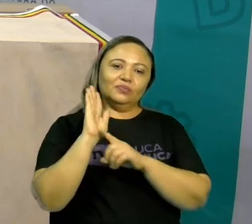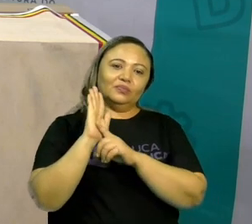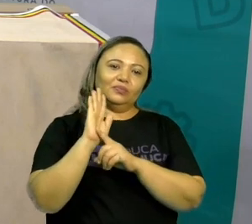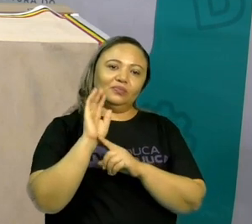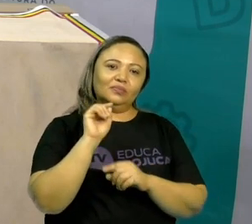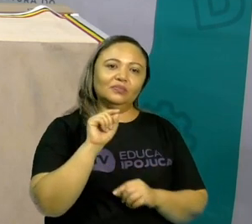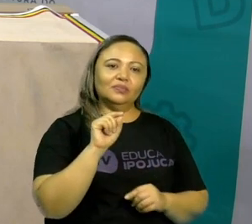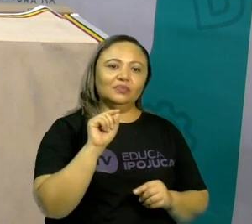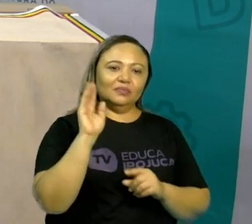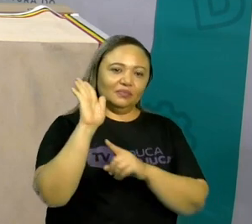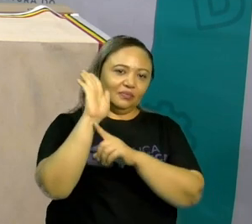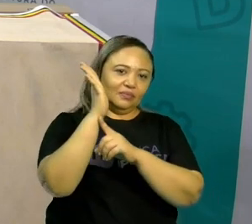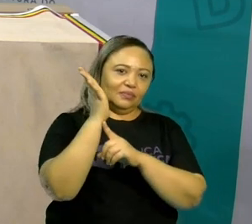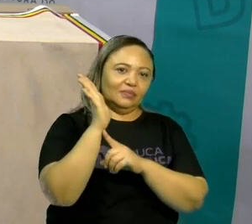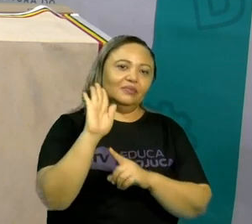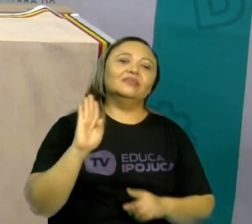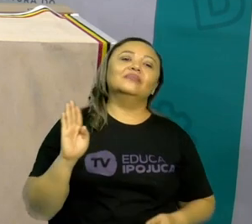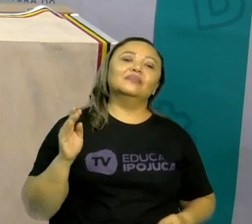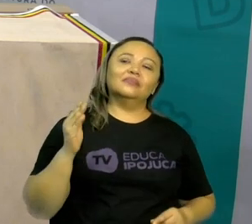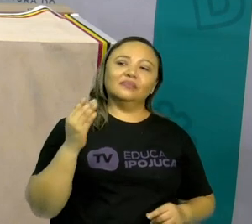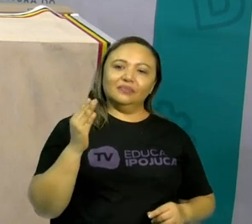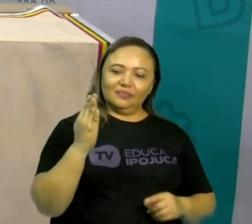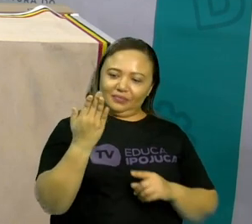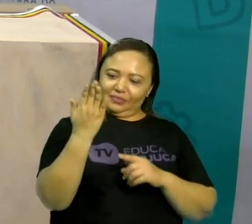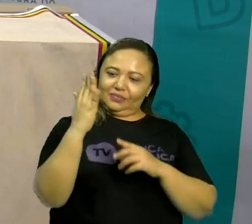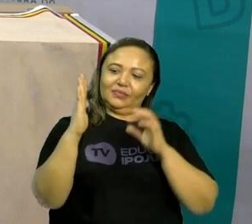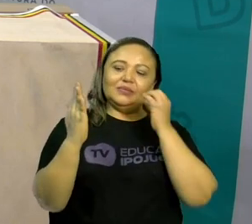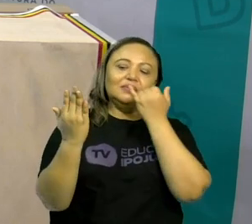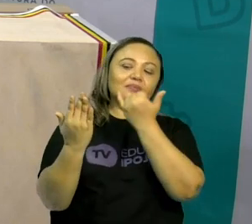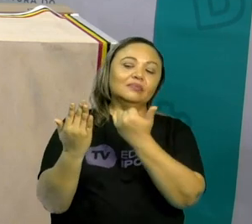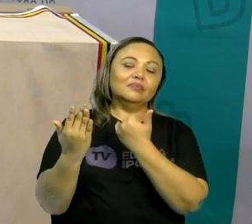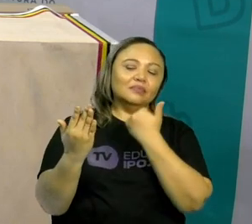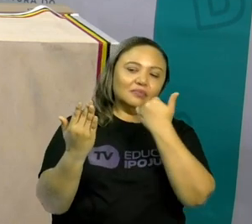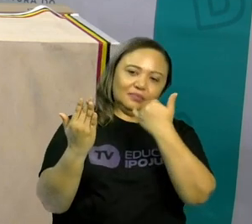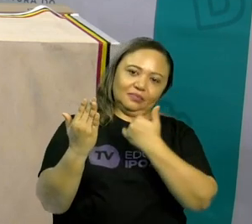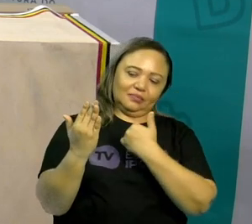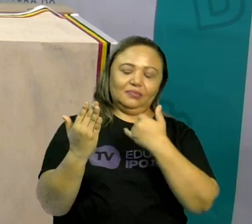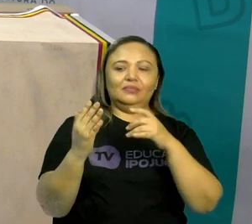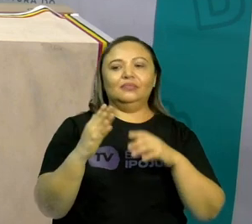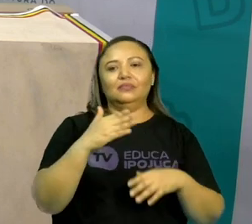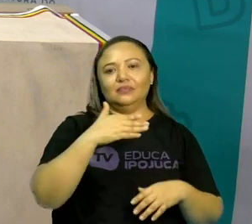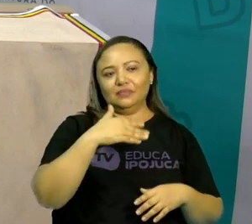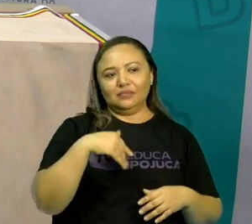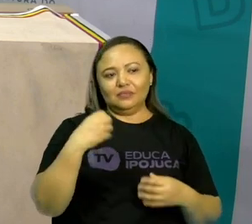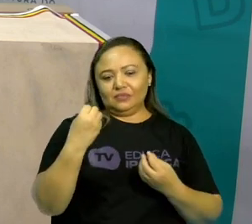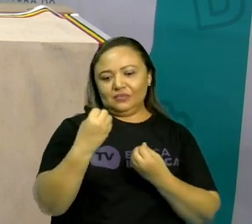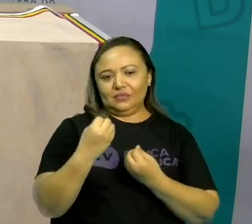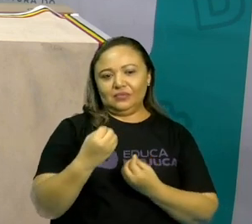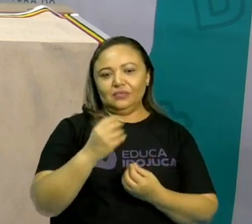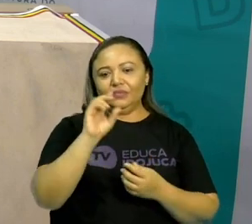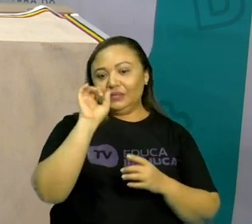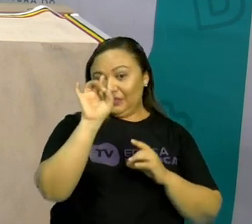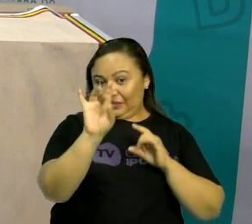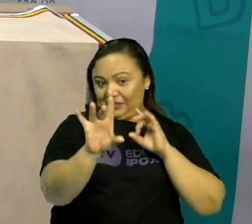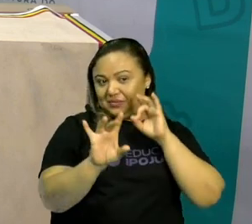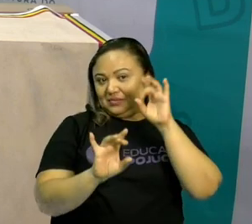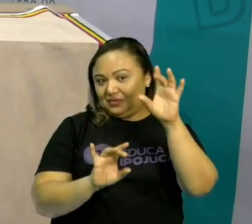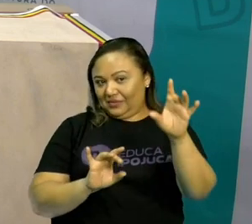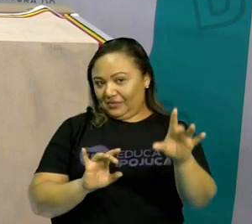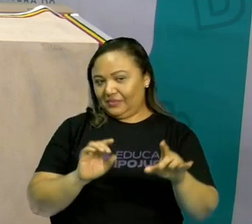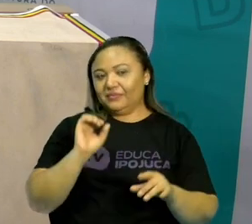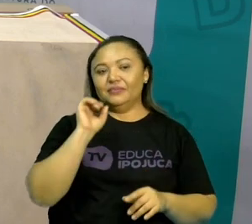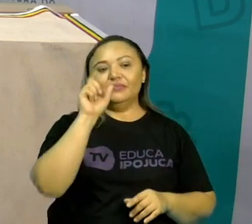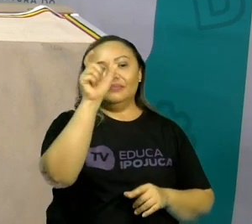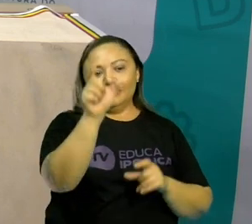Espelho, espelho meu. Disse pra mim. Cada um é do seu jeito.